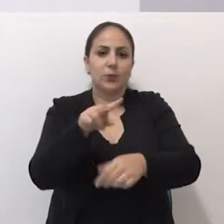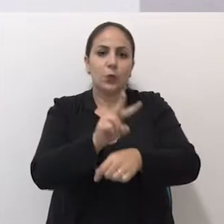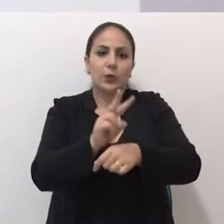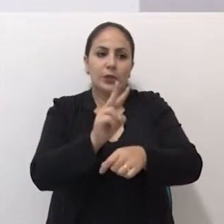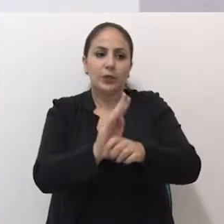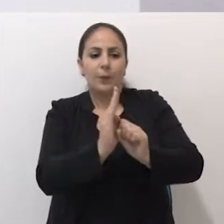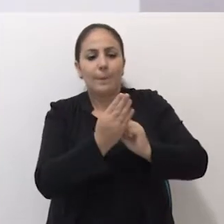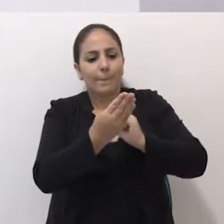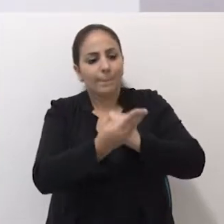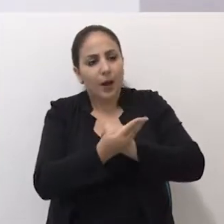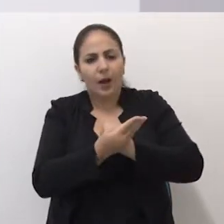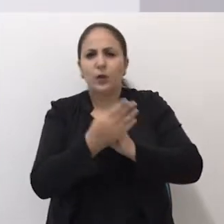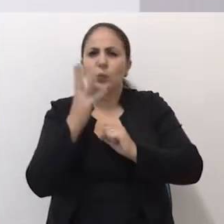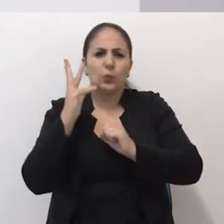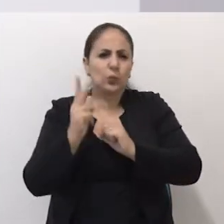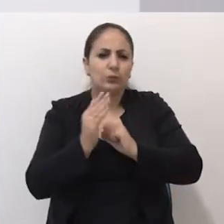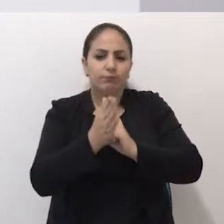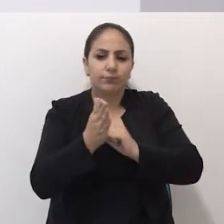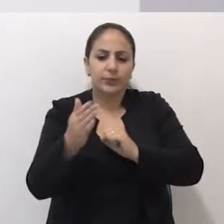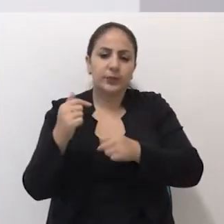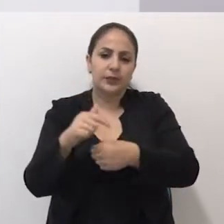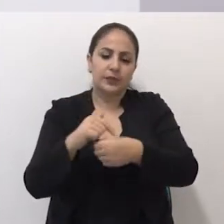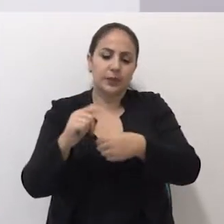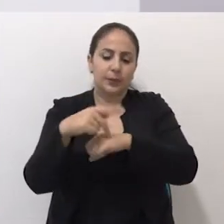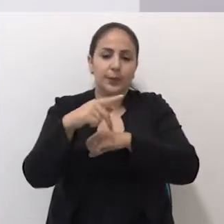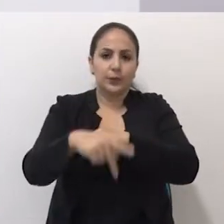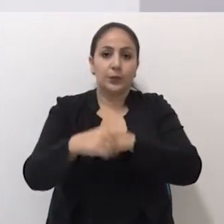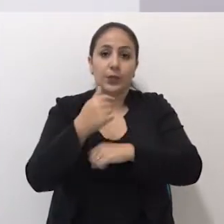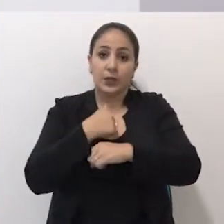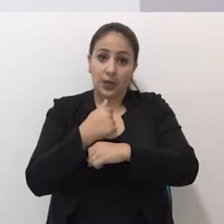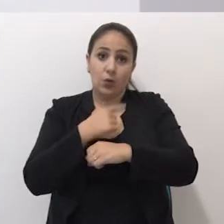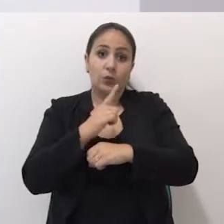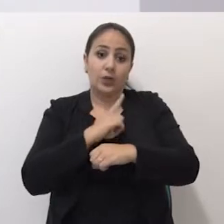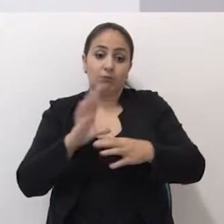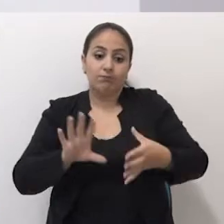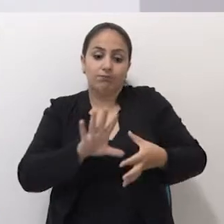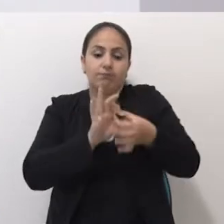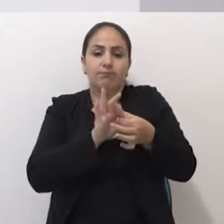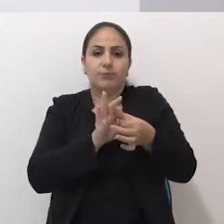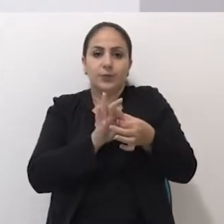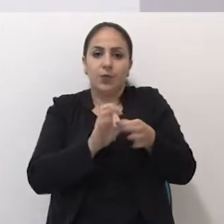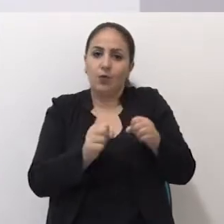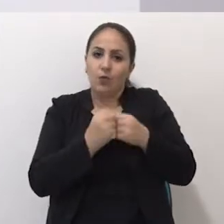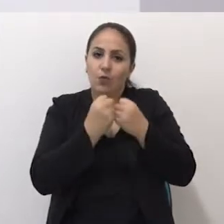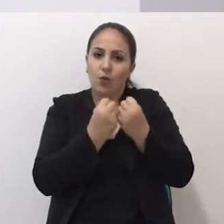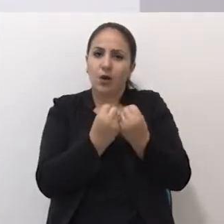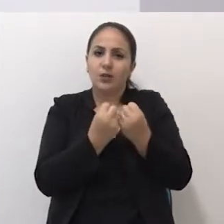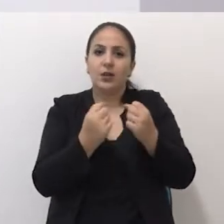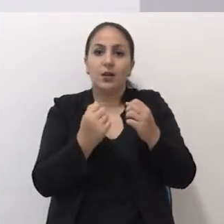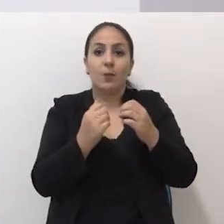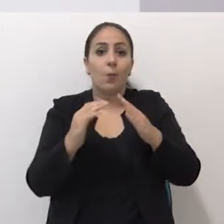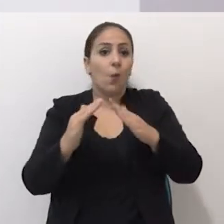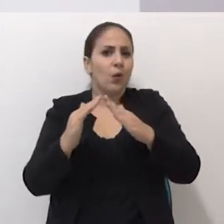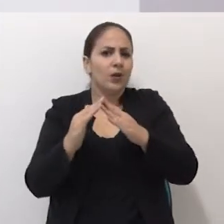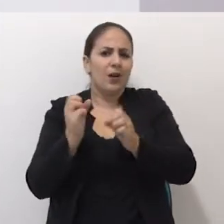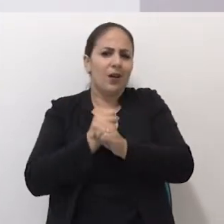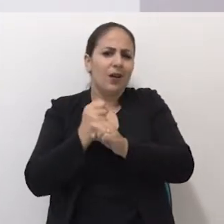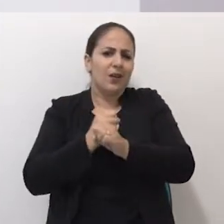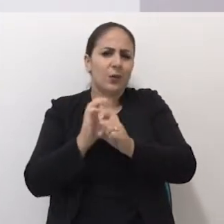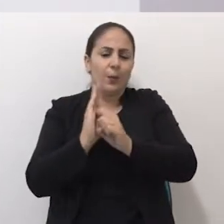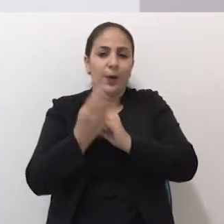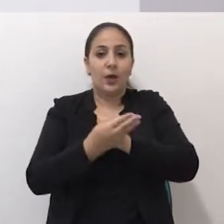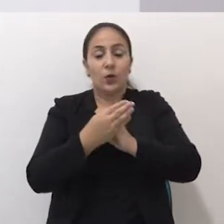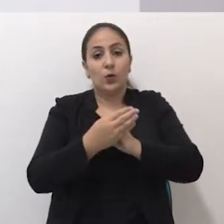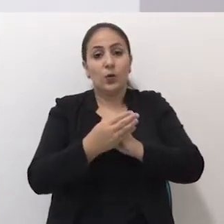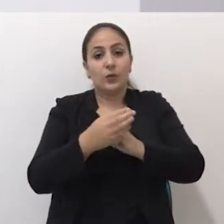sempre cuidando dos bairros, das vilas da nossa cidade de Passo Fundo, a qual eu tenho uma ligação muito forte. Morei muitos anos no bairro